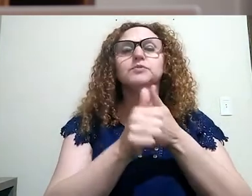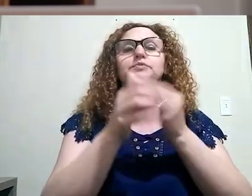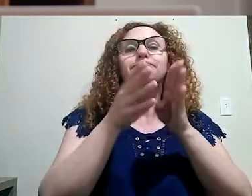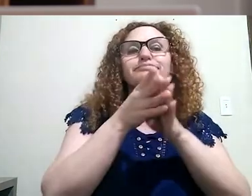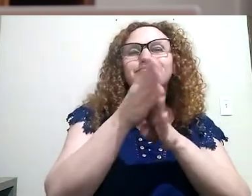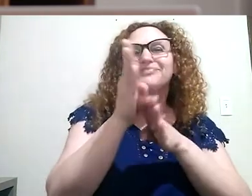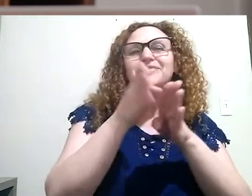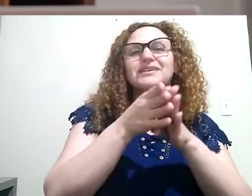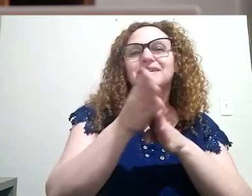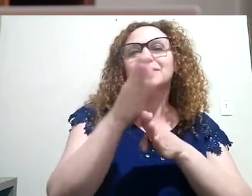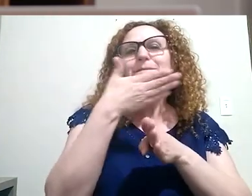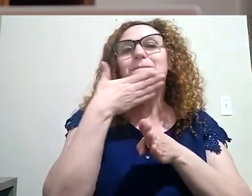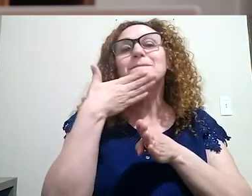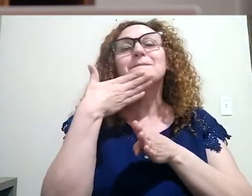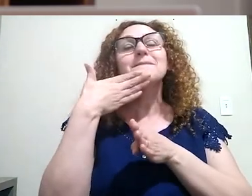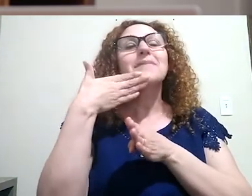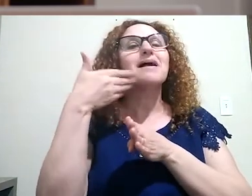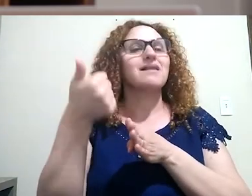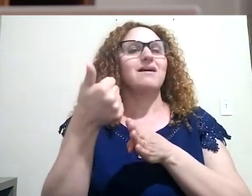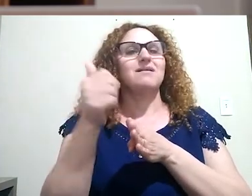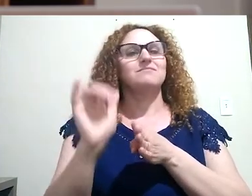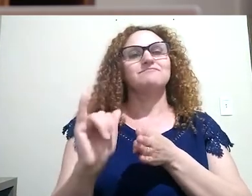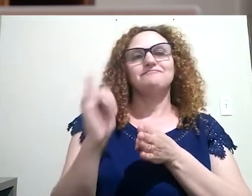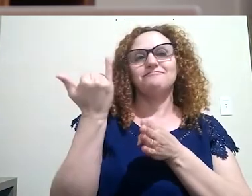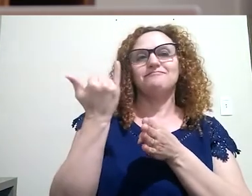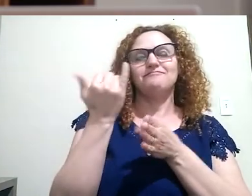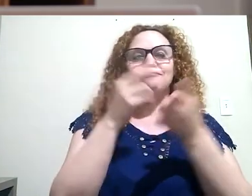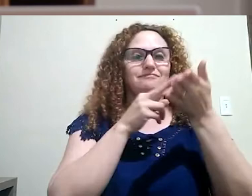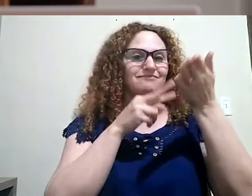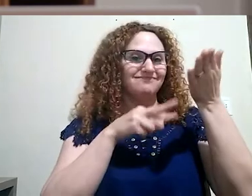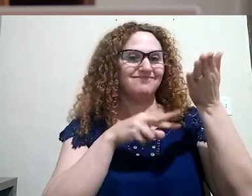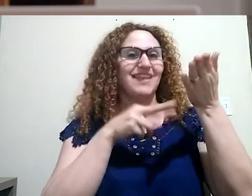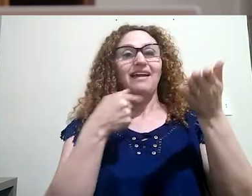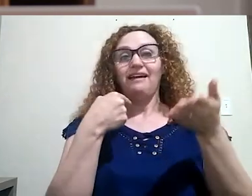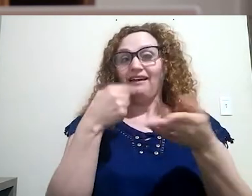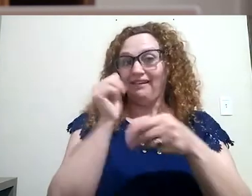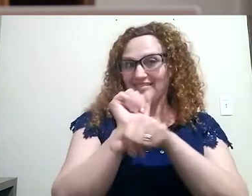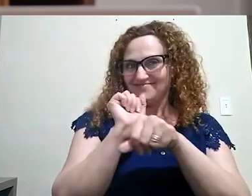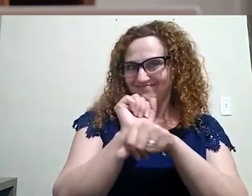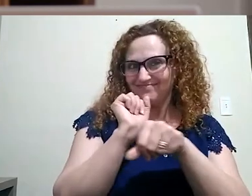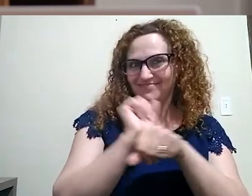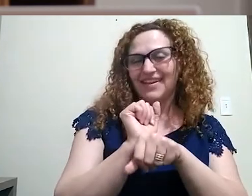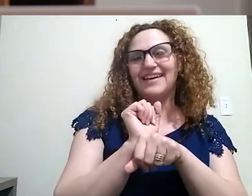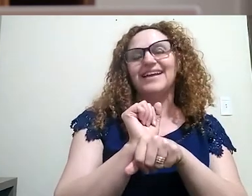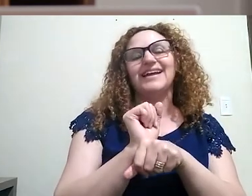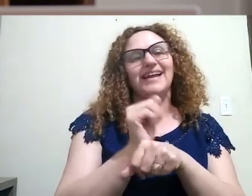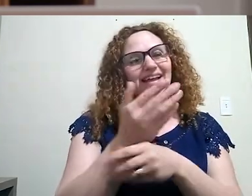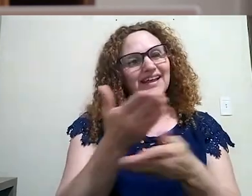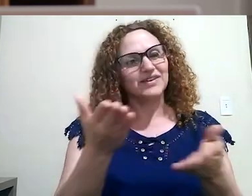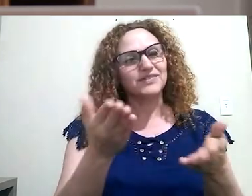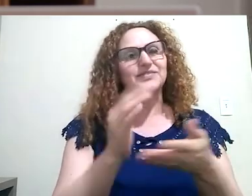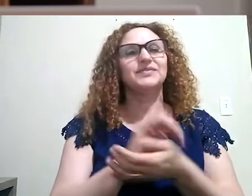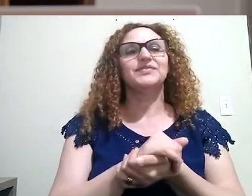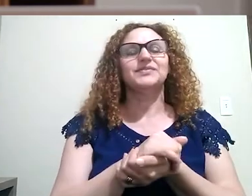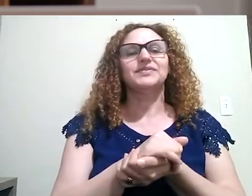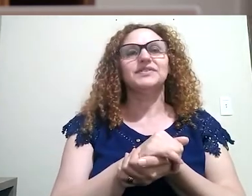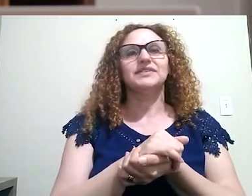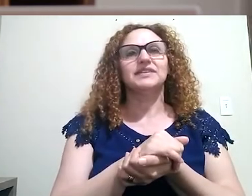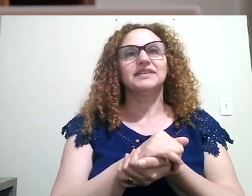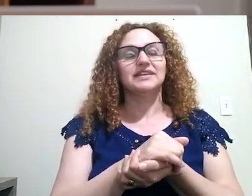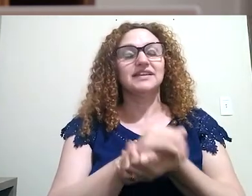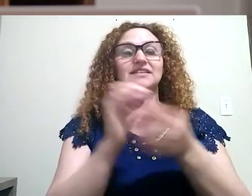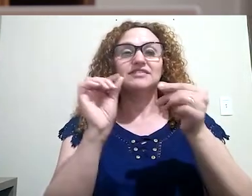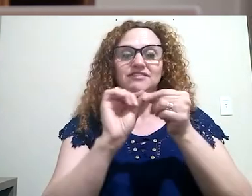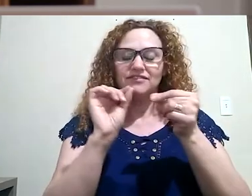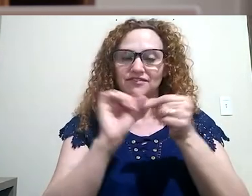orientações para o melhor aproveitamento das leituras. Eu espero que vocês considerem